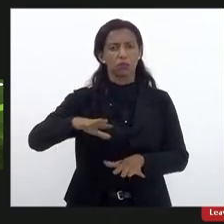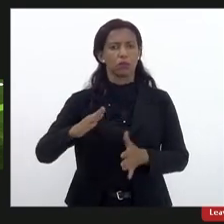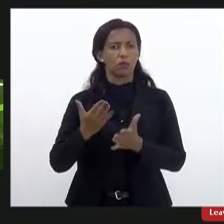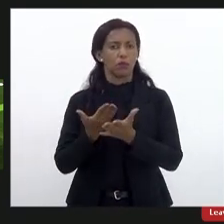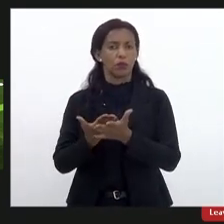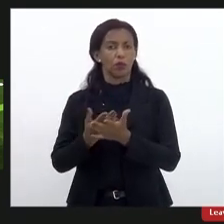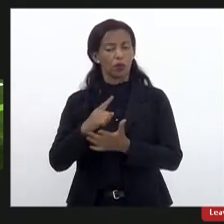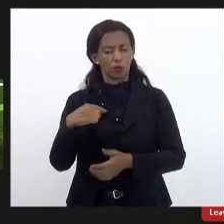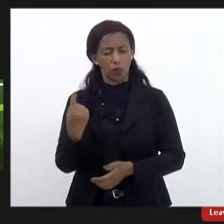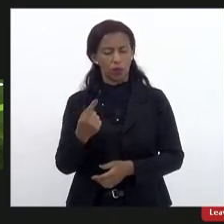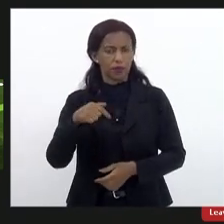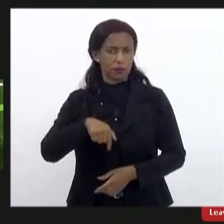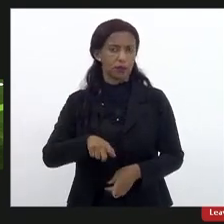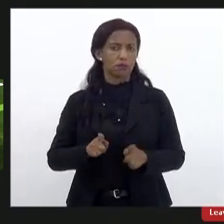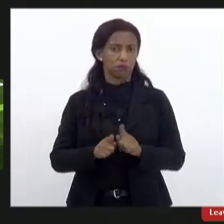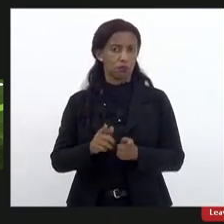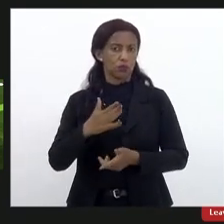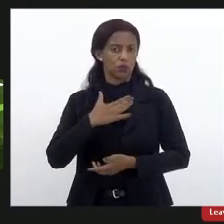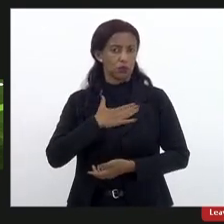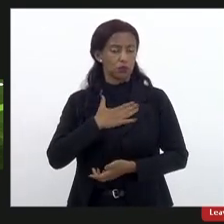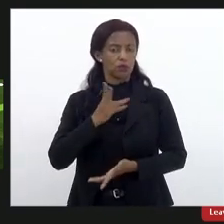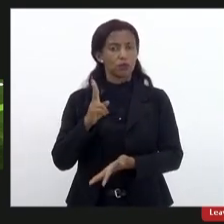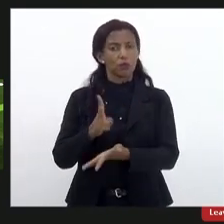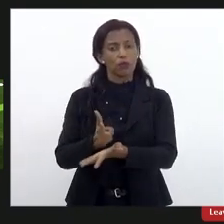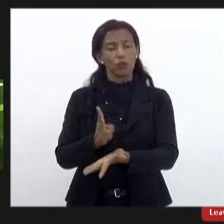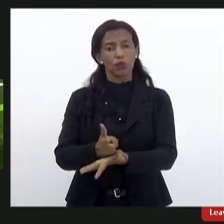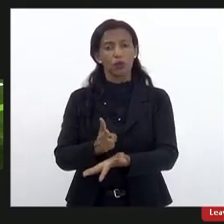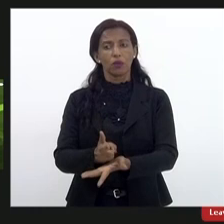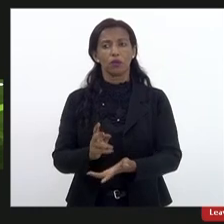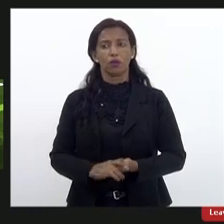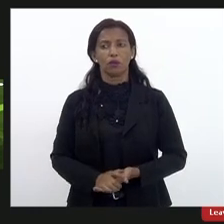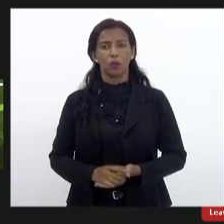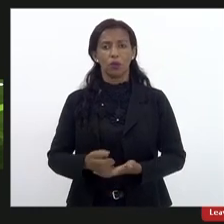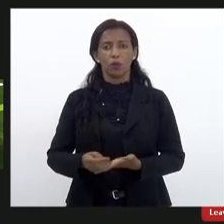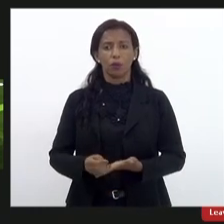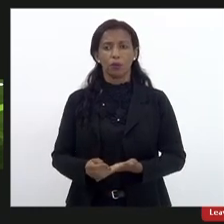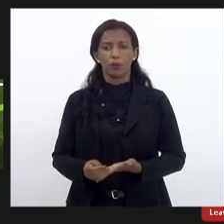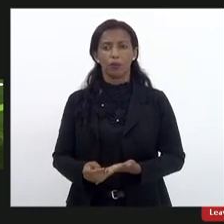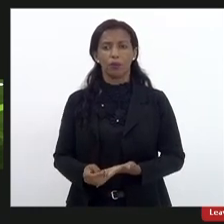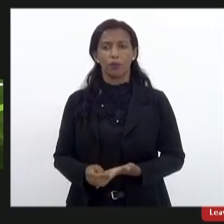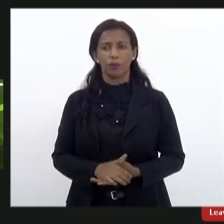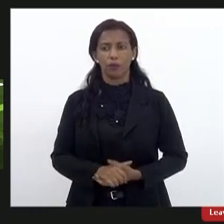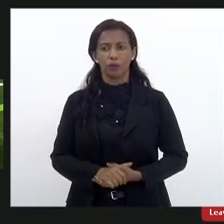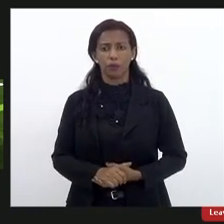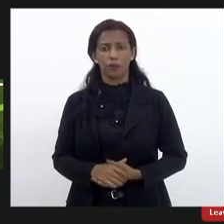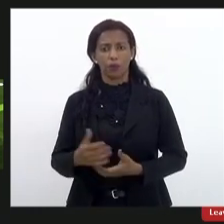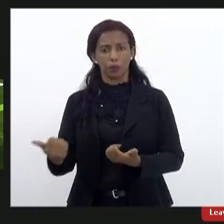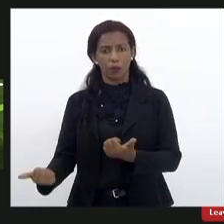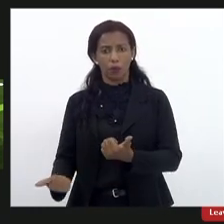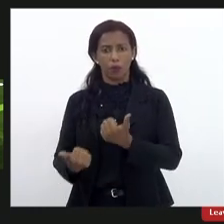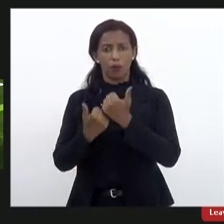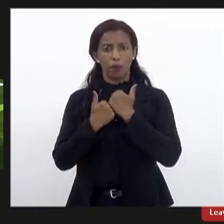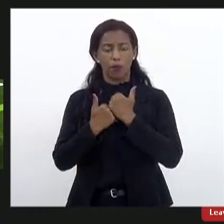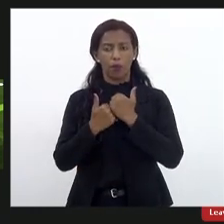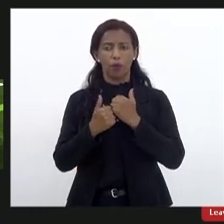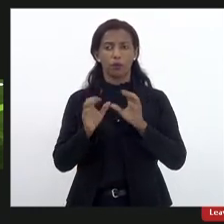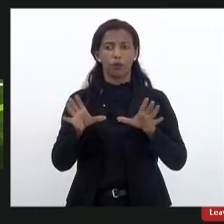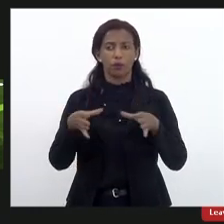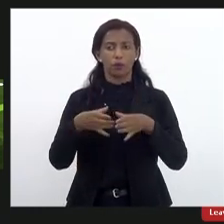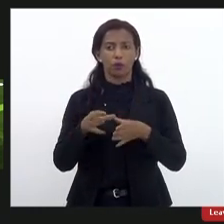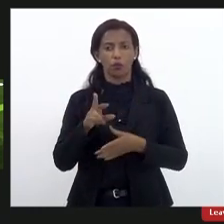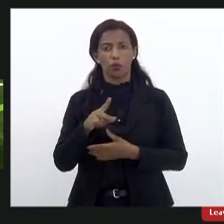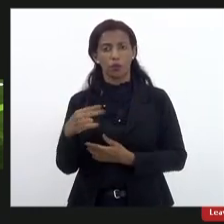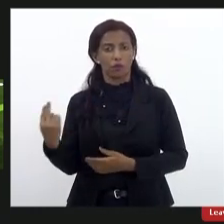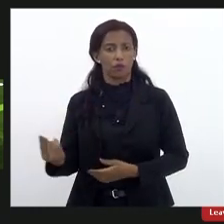gostaríamos aqui também de continuar contando com o apoio do Conselho em relação à